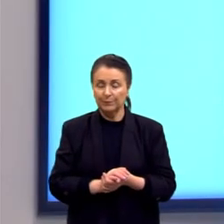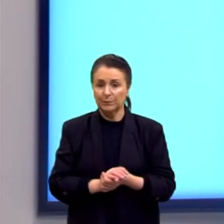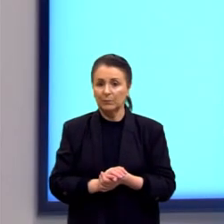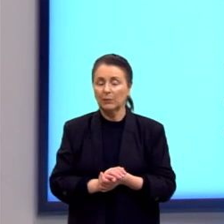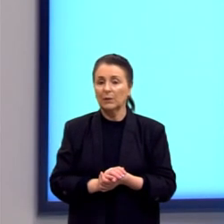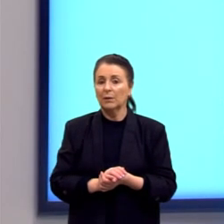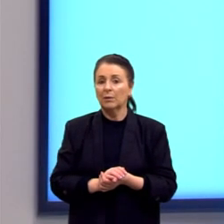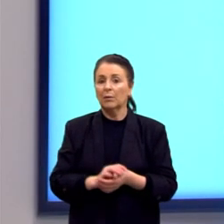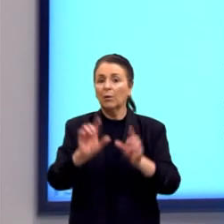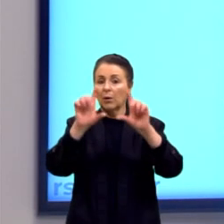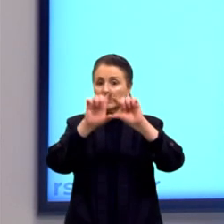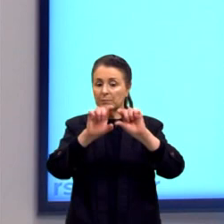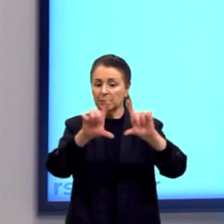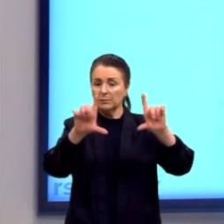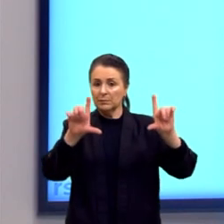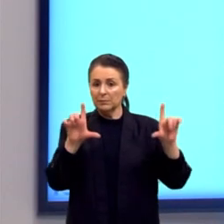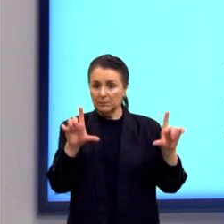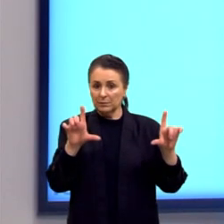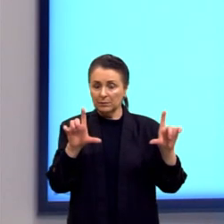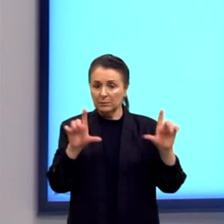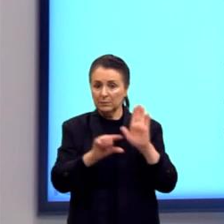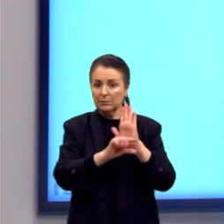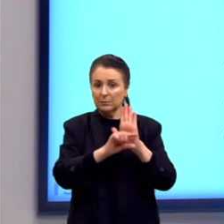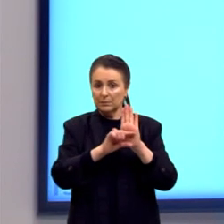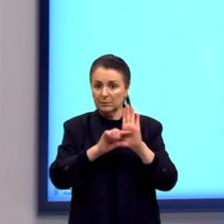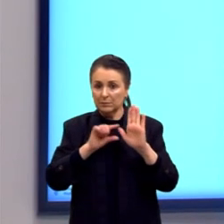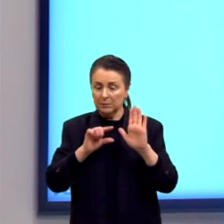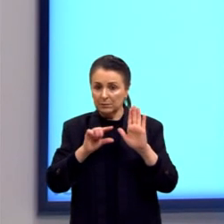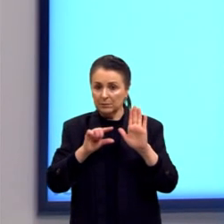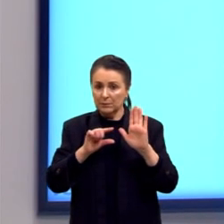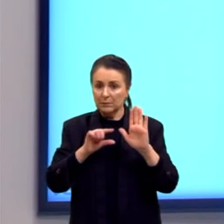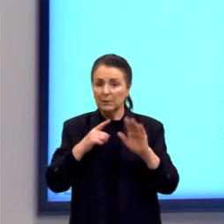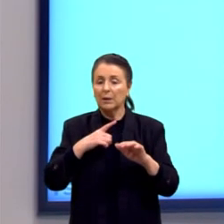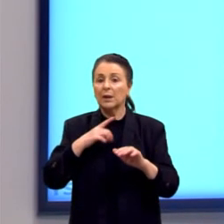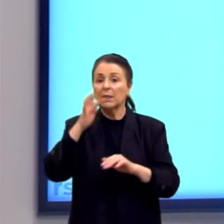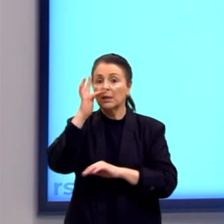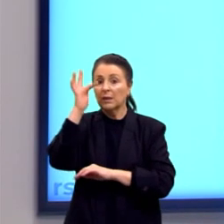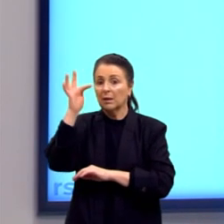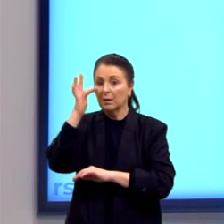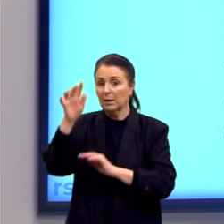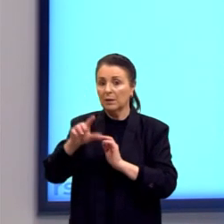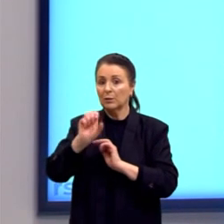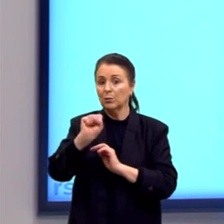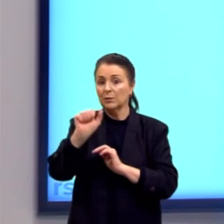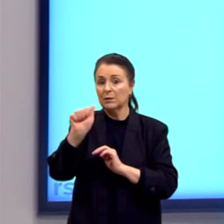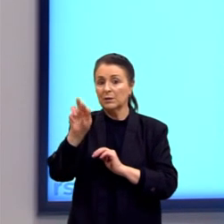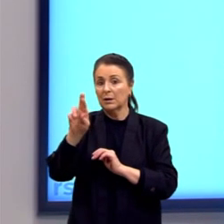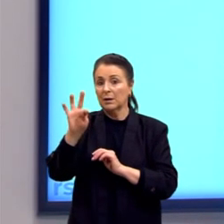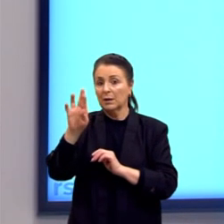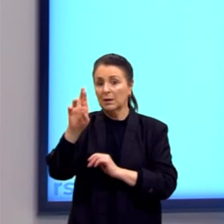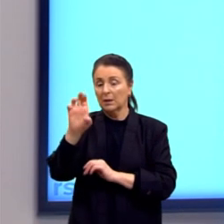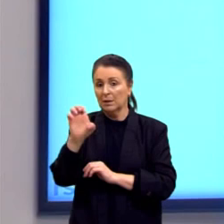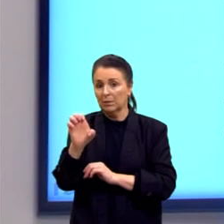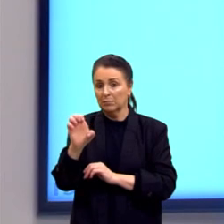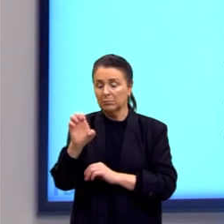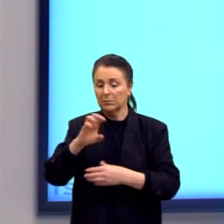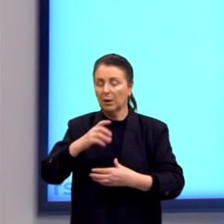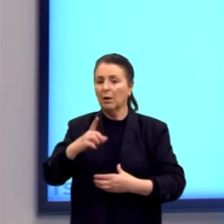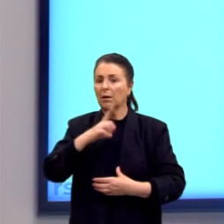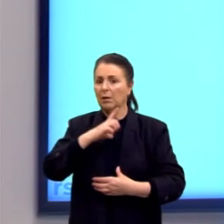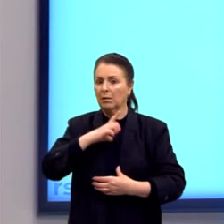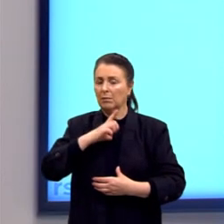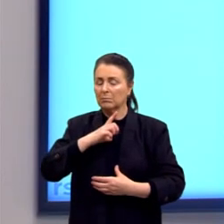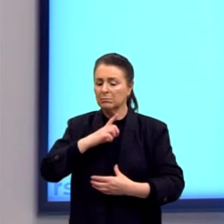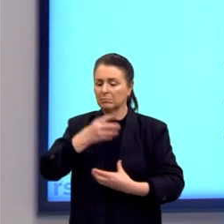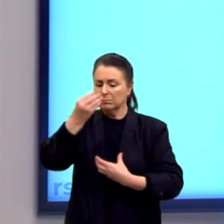Considere o seguinte trecho. Extraído da obra A Náusea, do escritor e filósofo francês Jean-Paul Sartre. O essencial é a